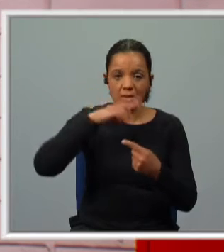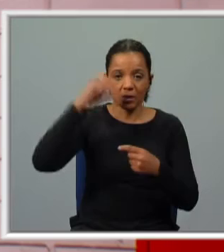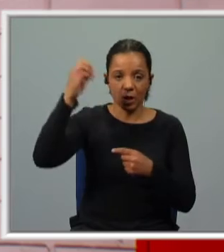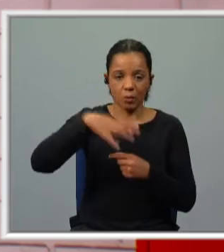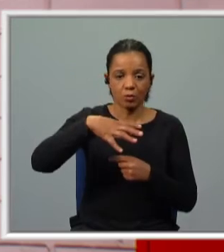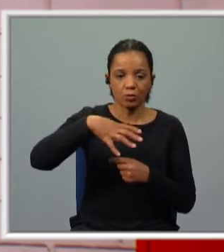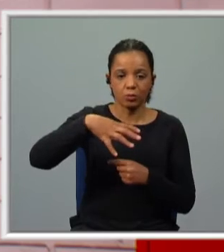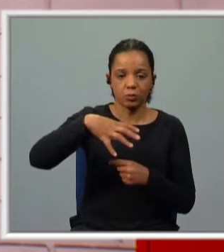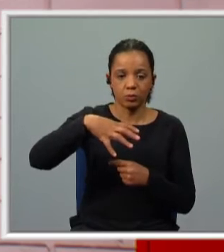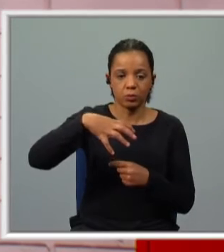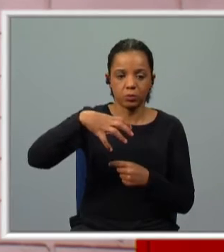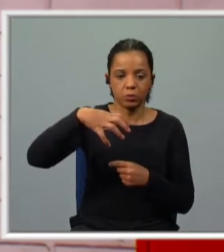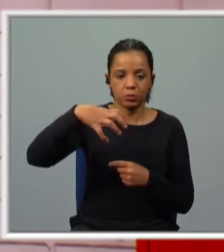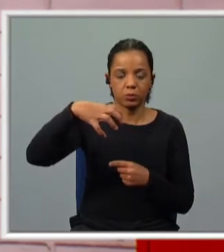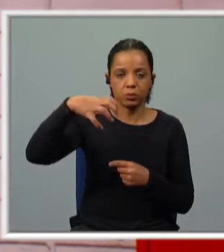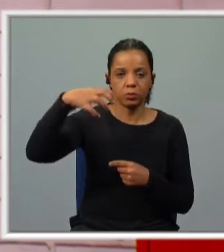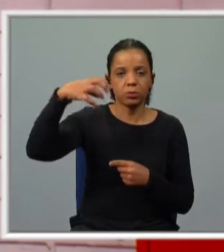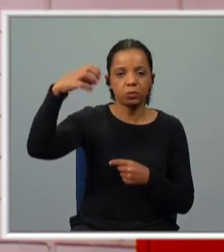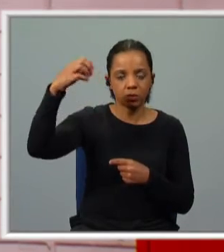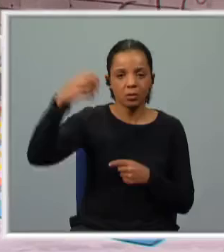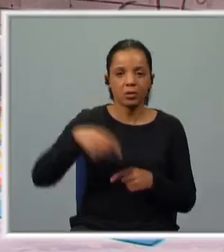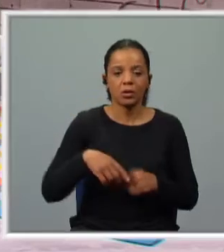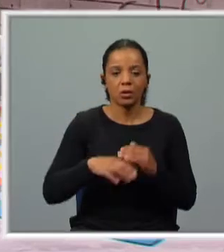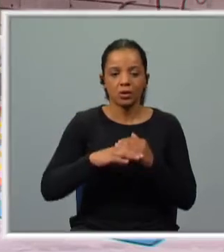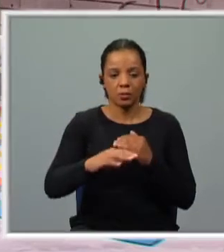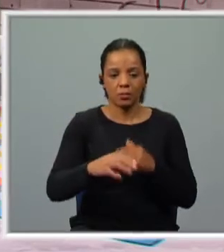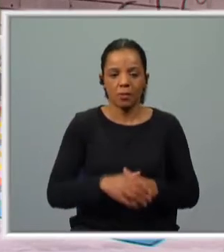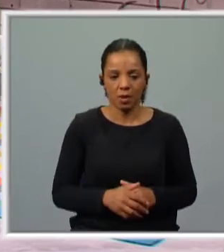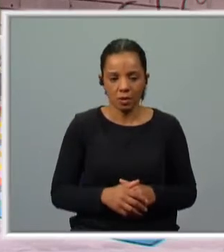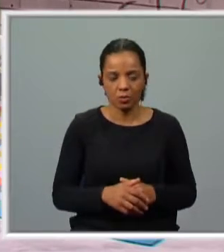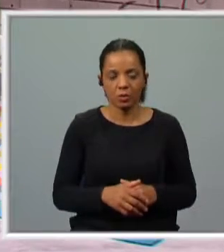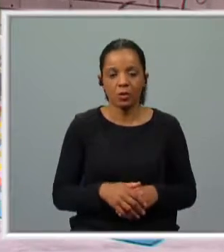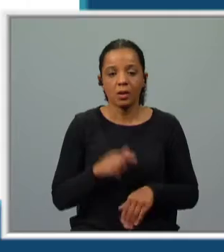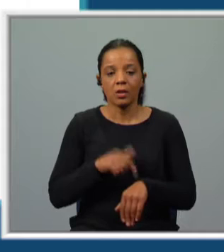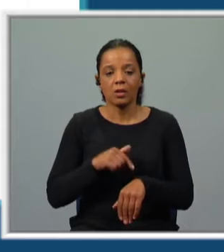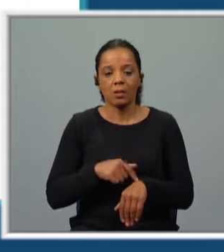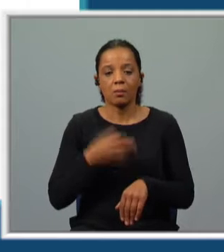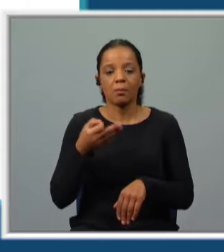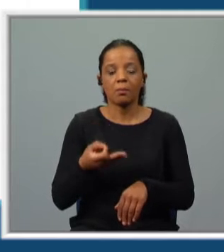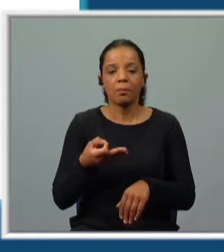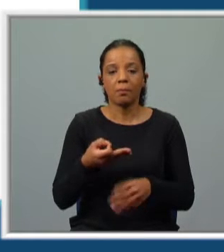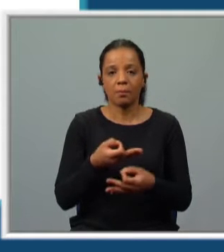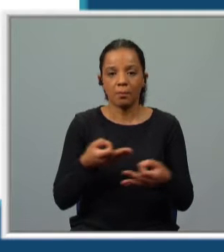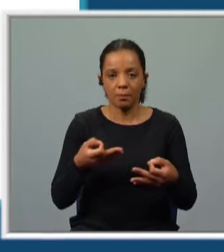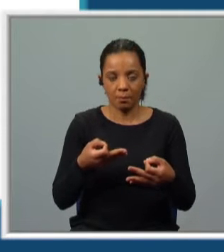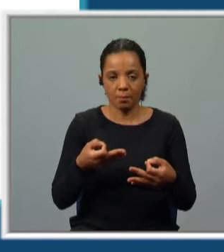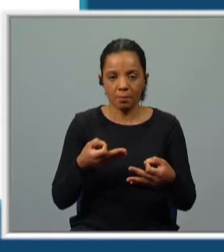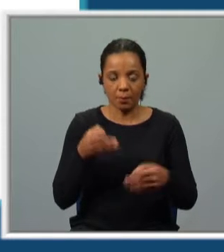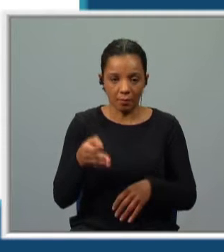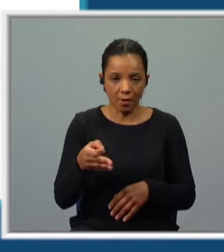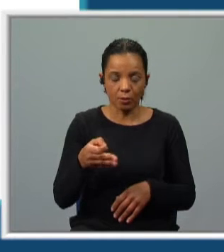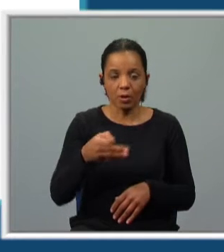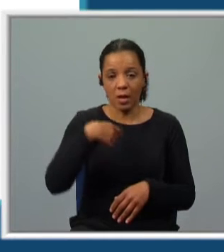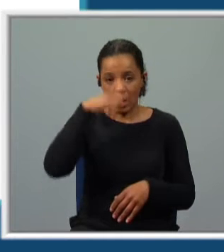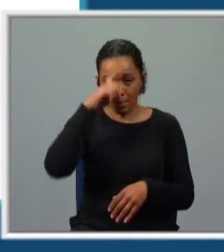iluminação do palco, sobre o espaço da narração. Passagem para o tempo do prefeito, o tempo da memória do Mestre João. Portanto,